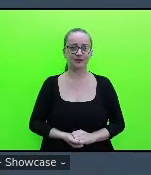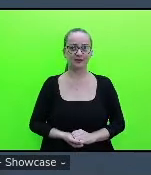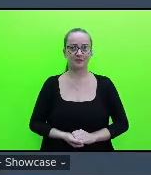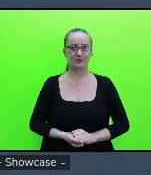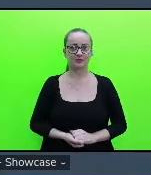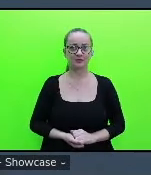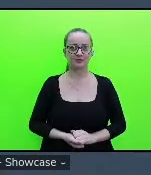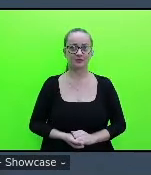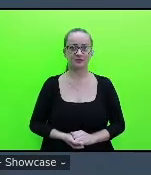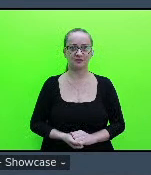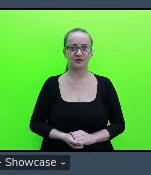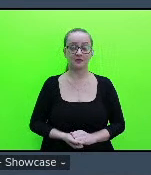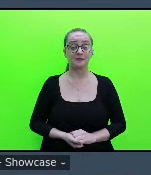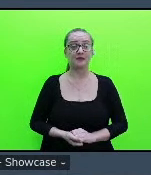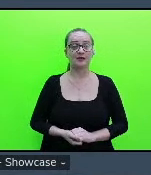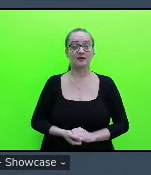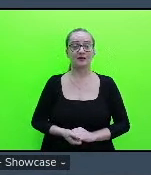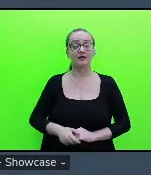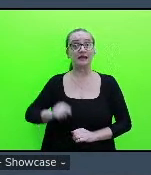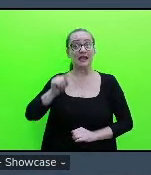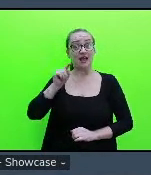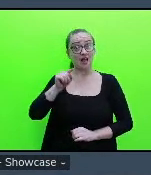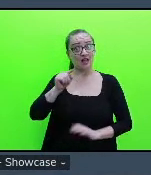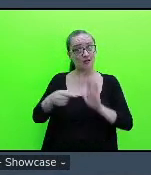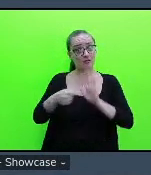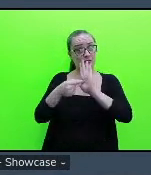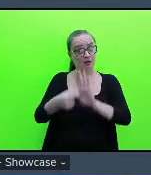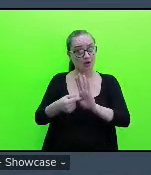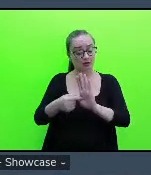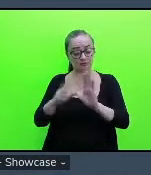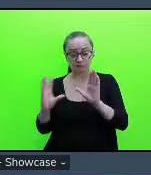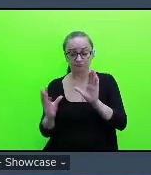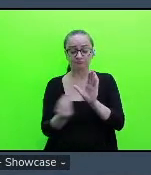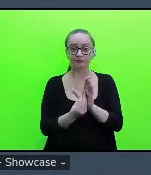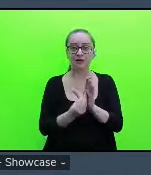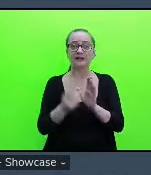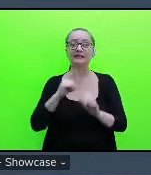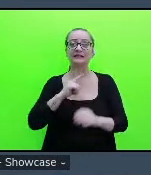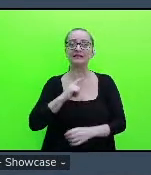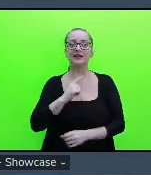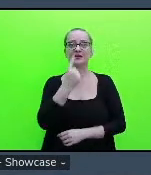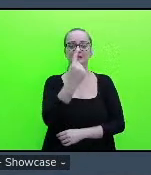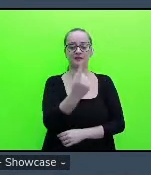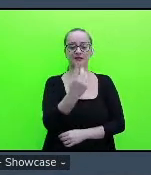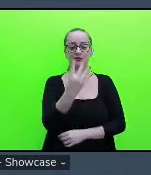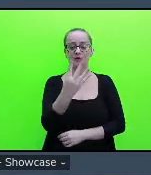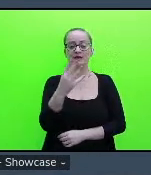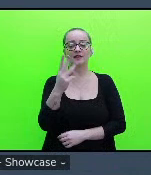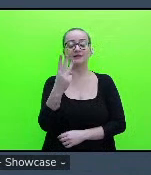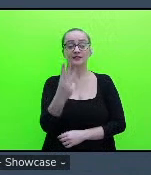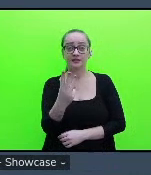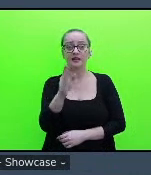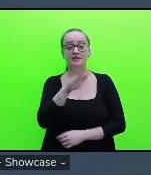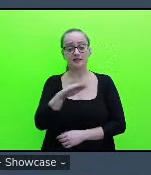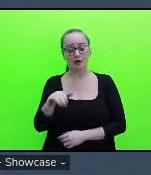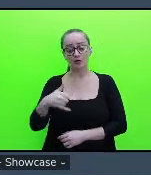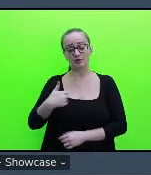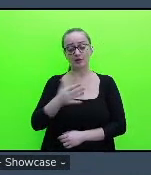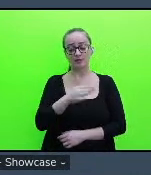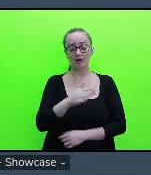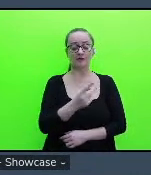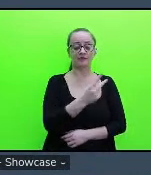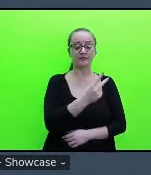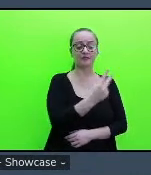A nossa amostra, ela foi composta por 143 alunos com a idade média de 27